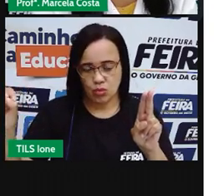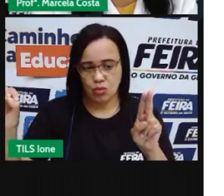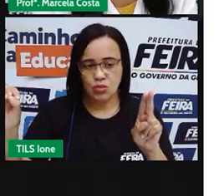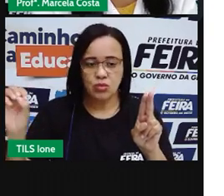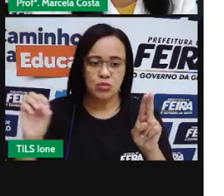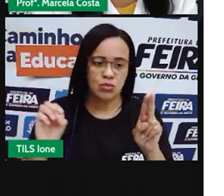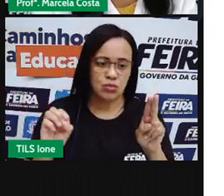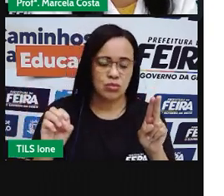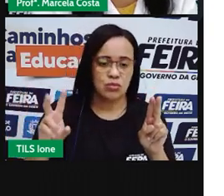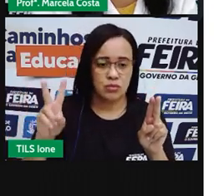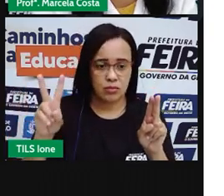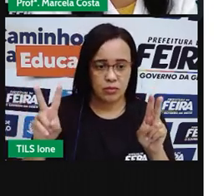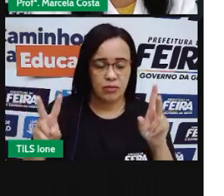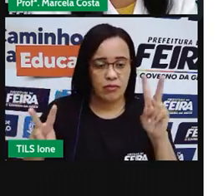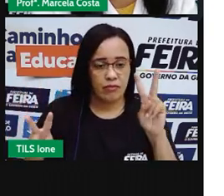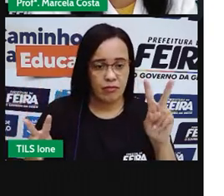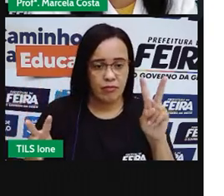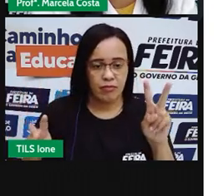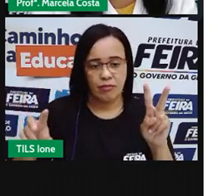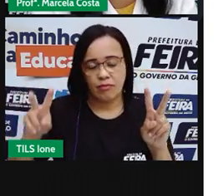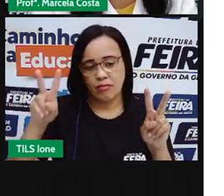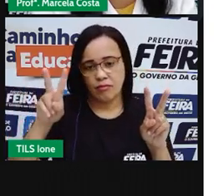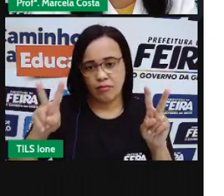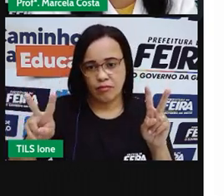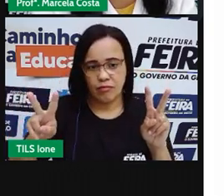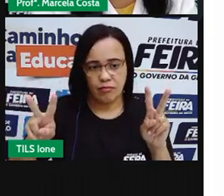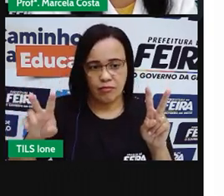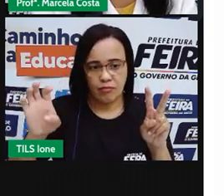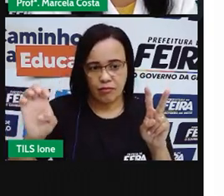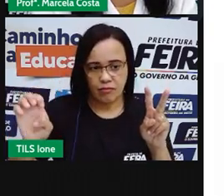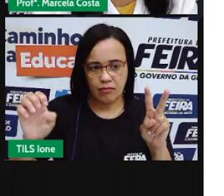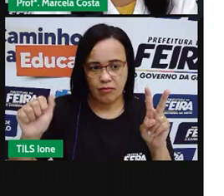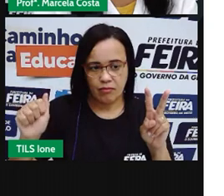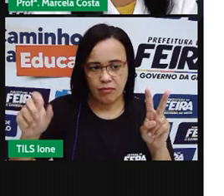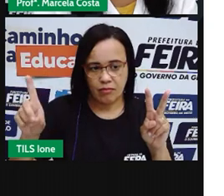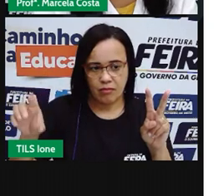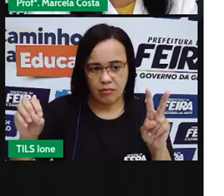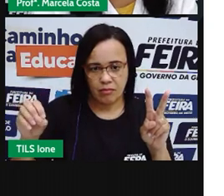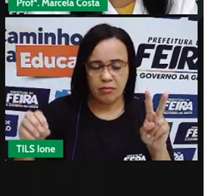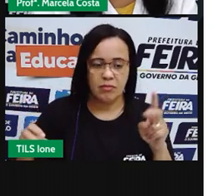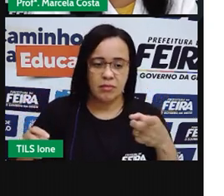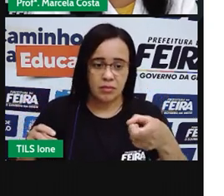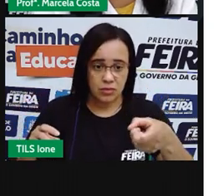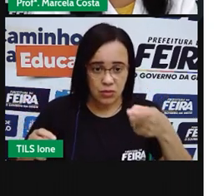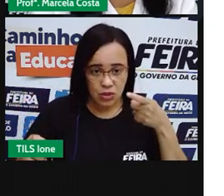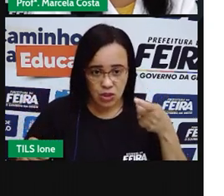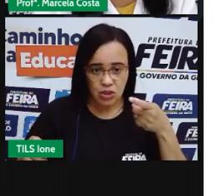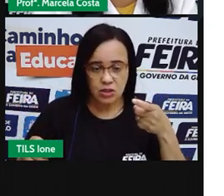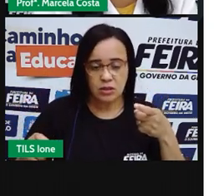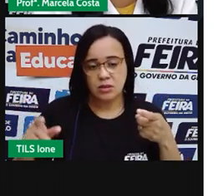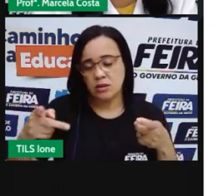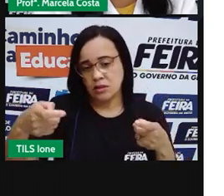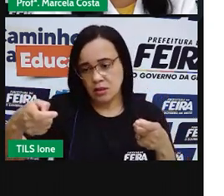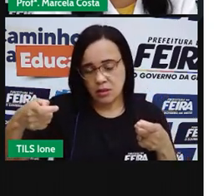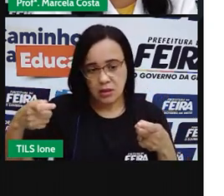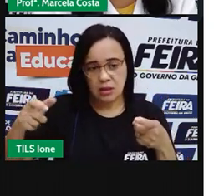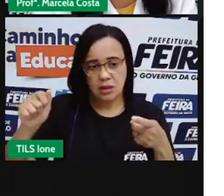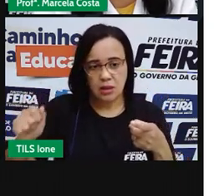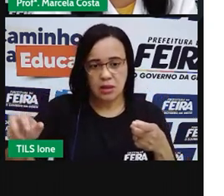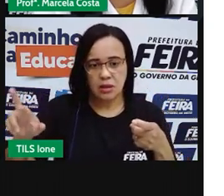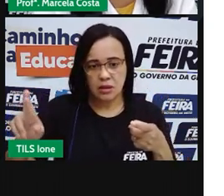V, de veado. X, x, xarel.